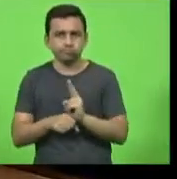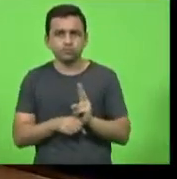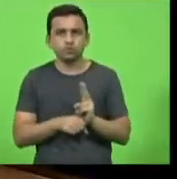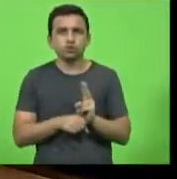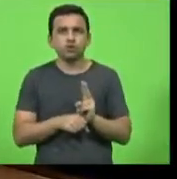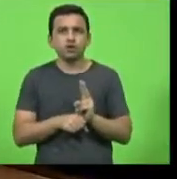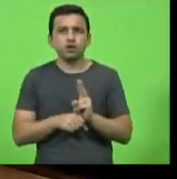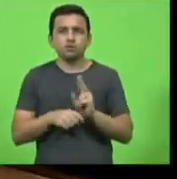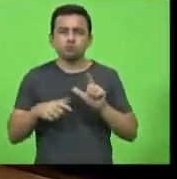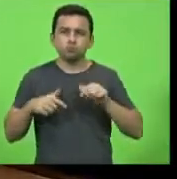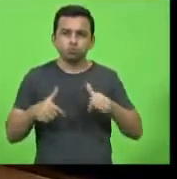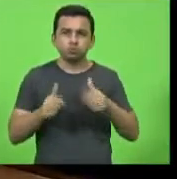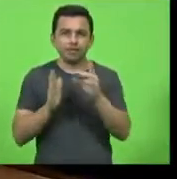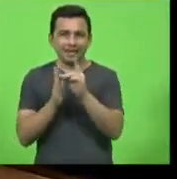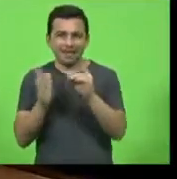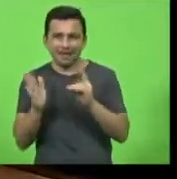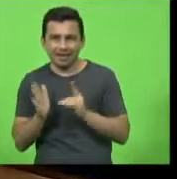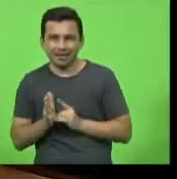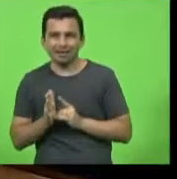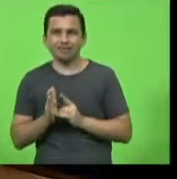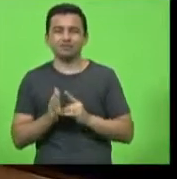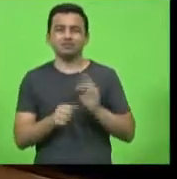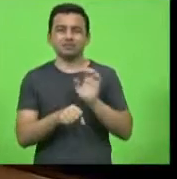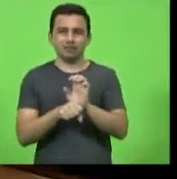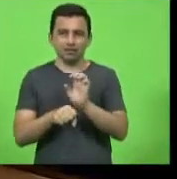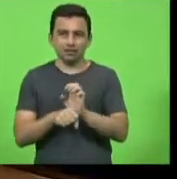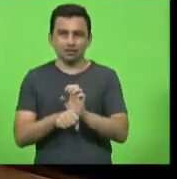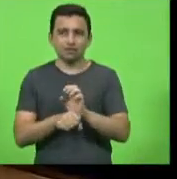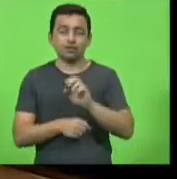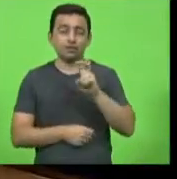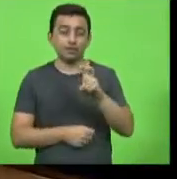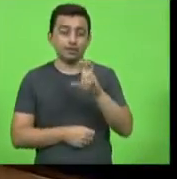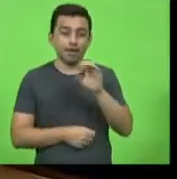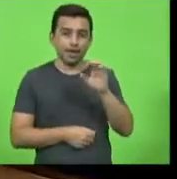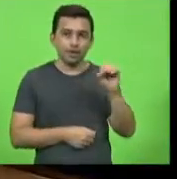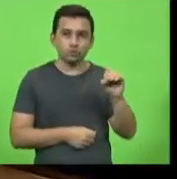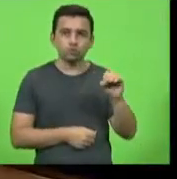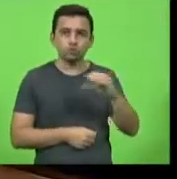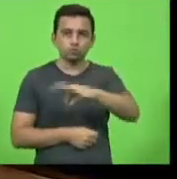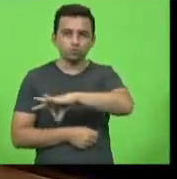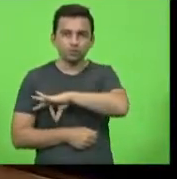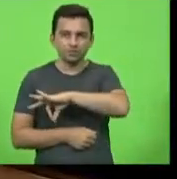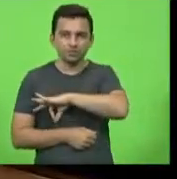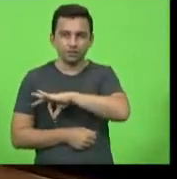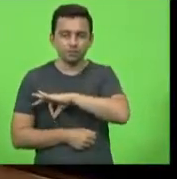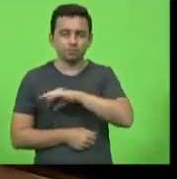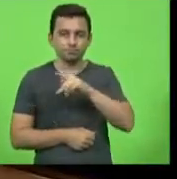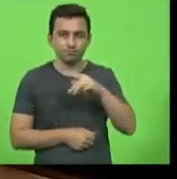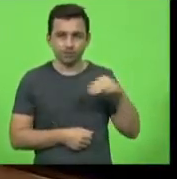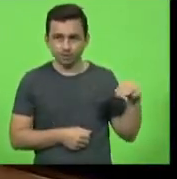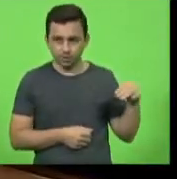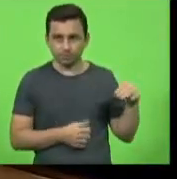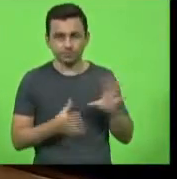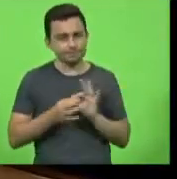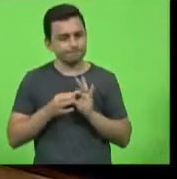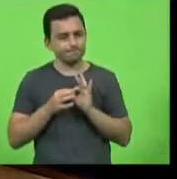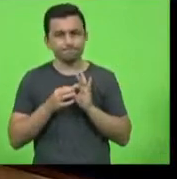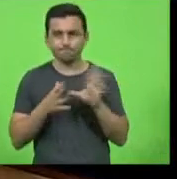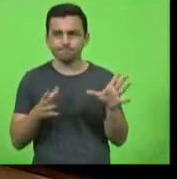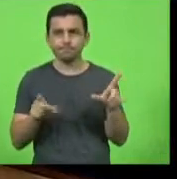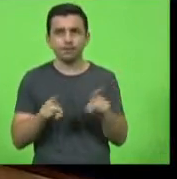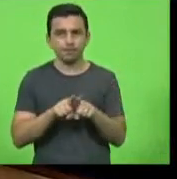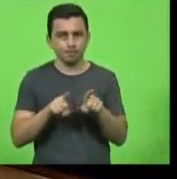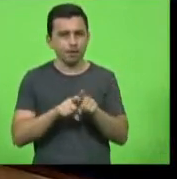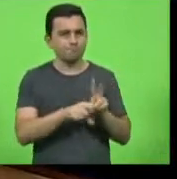atitudes dos decretos municipais e estaduais 500 policiais militares estarão sendo disponibilizados para